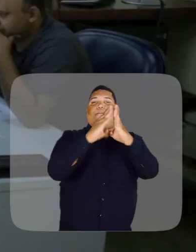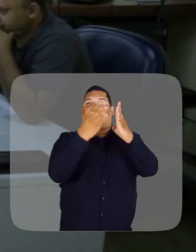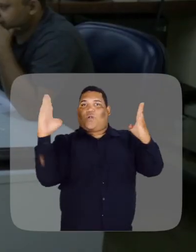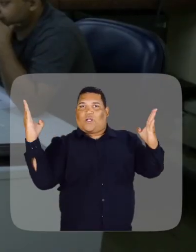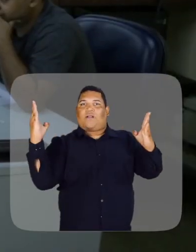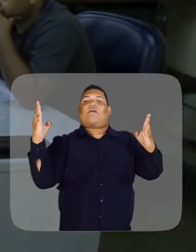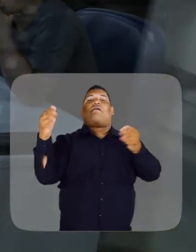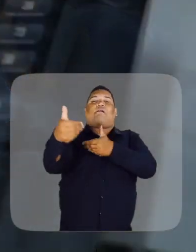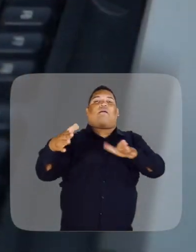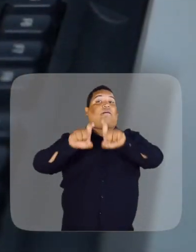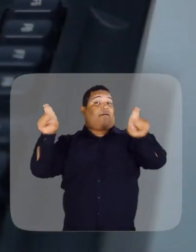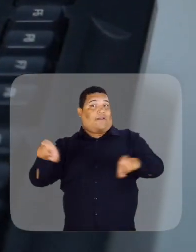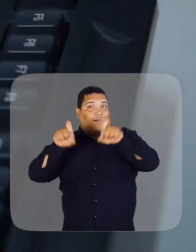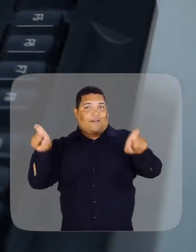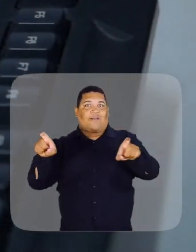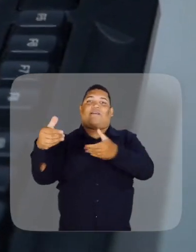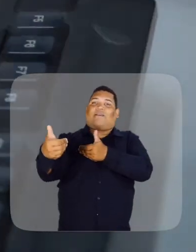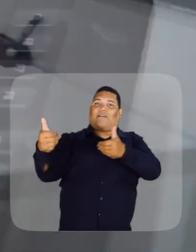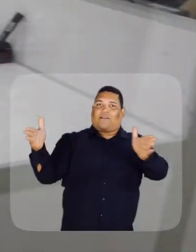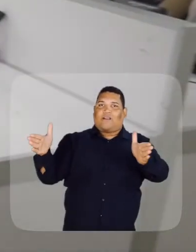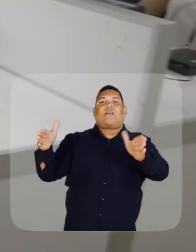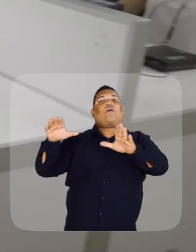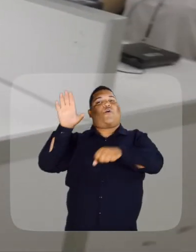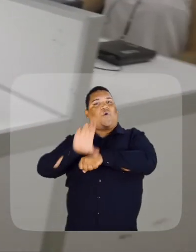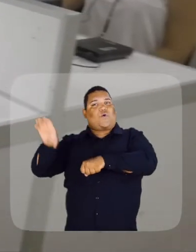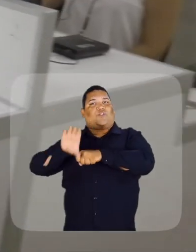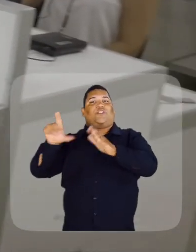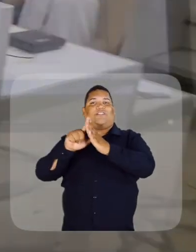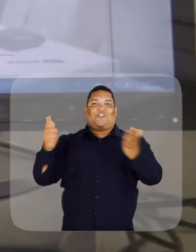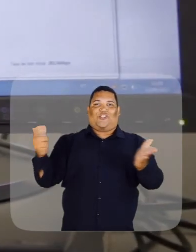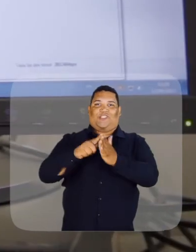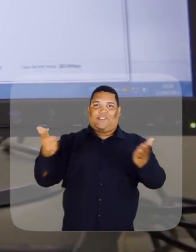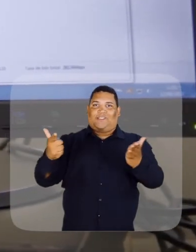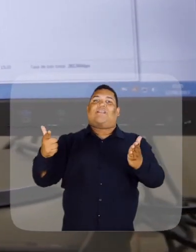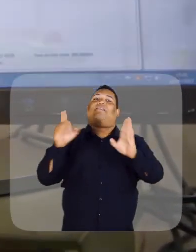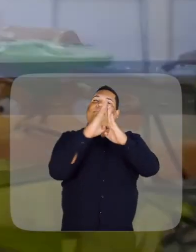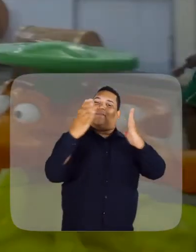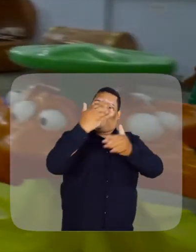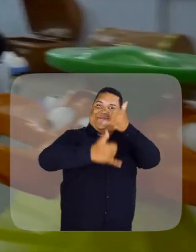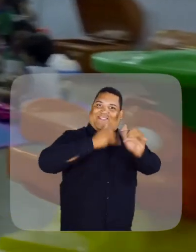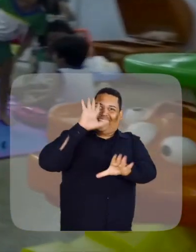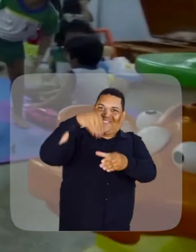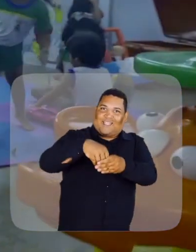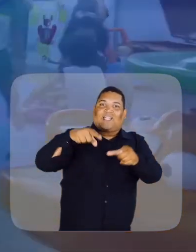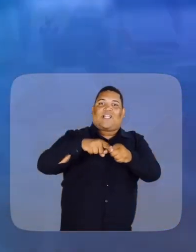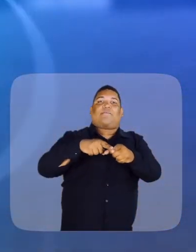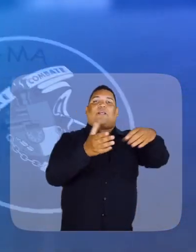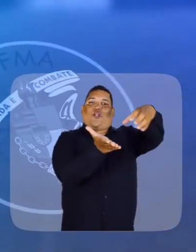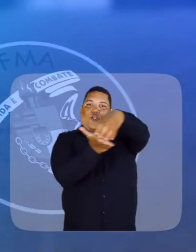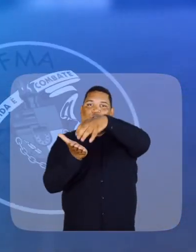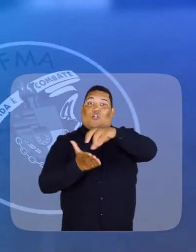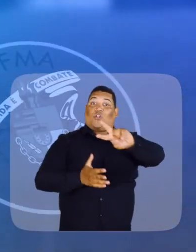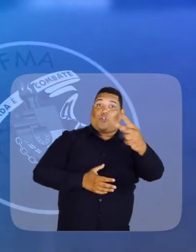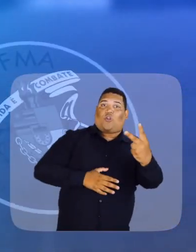aula, biblioteca, laboratórios de informática, laboratórios para o curso de jornalismo, uma brinquedoteca e